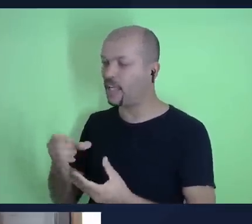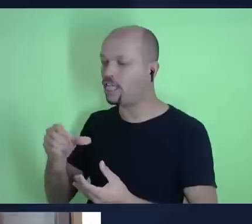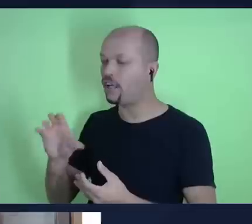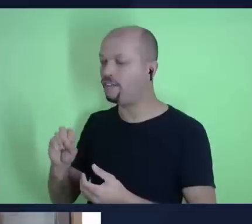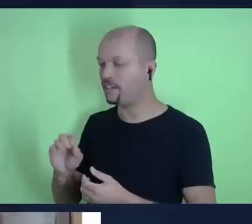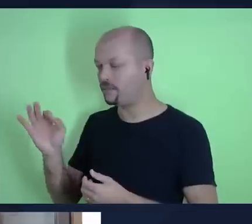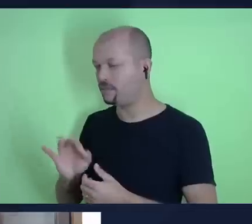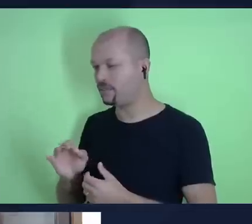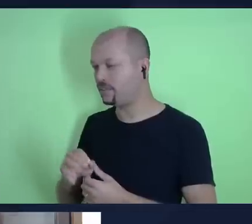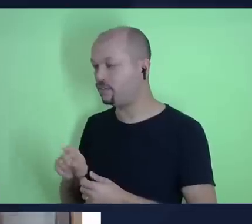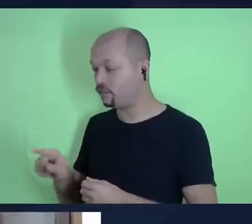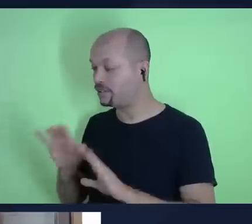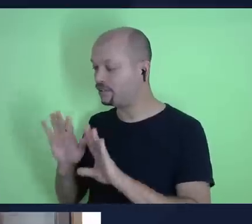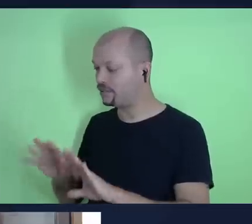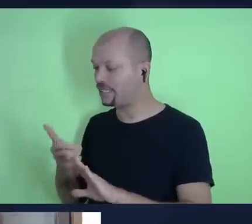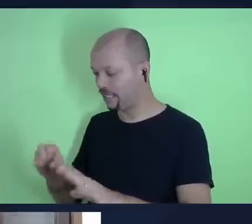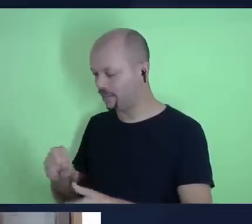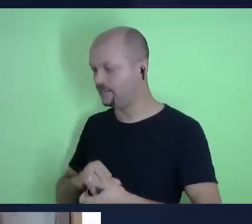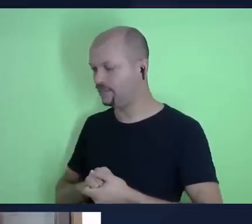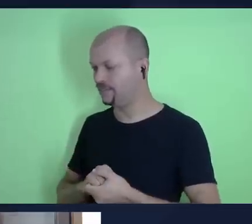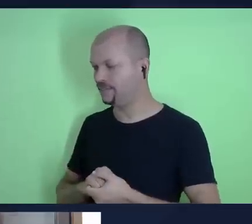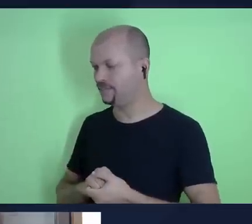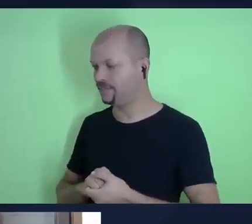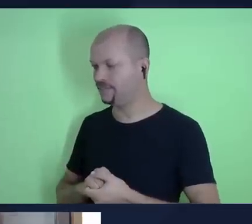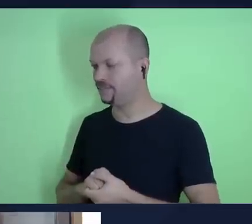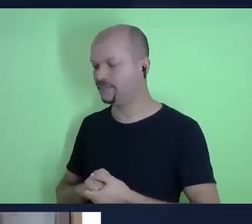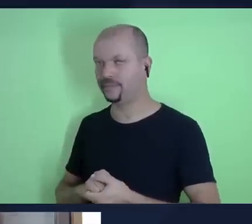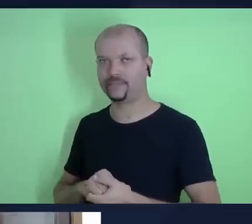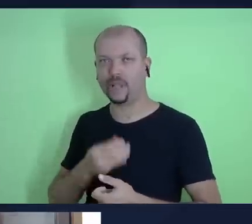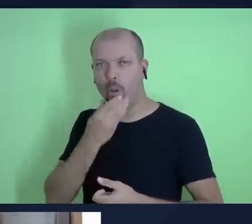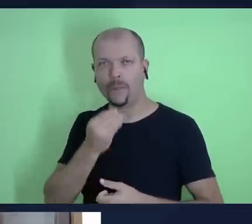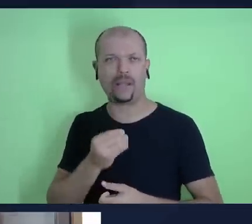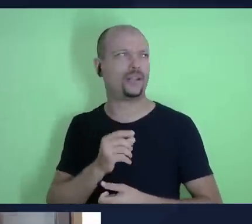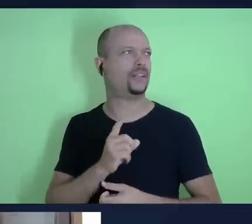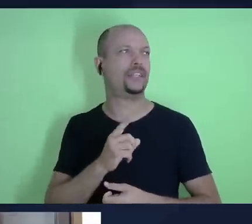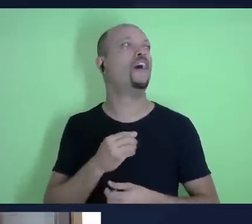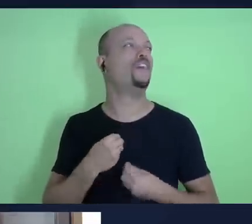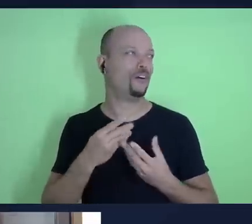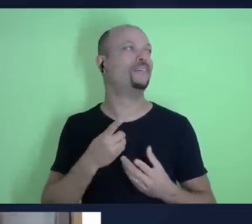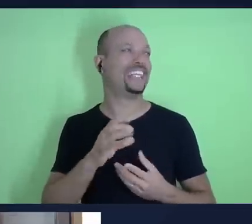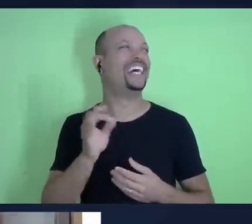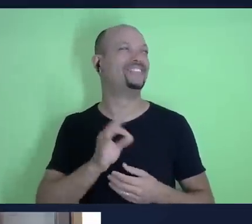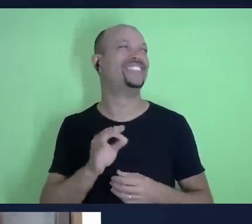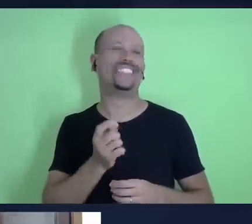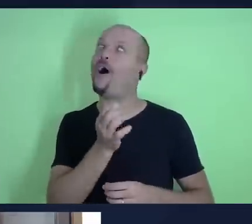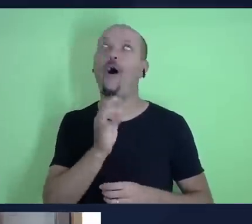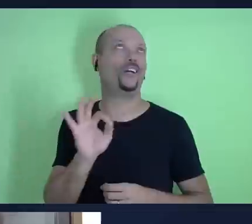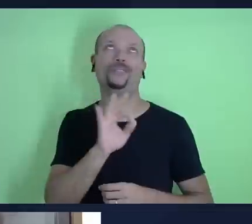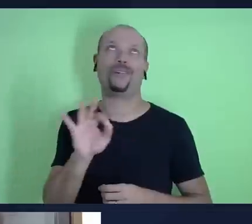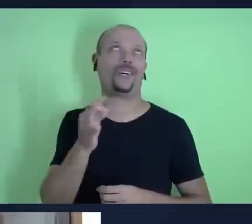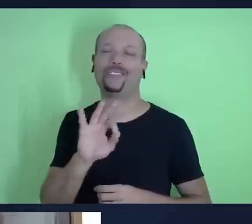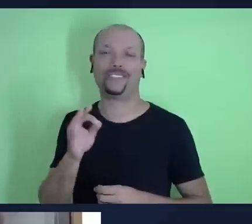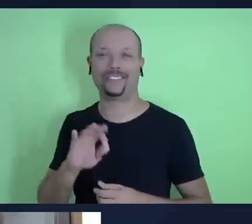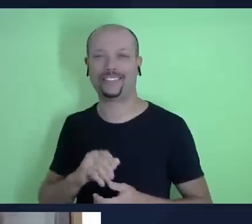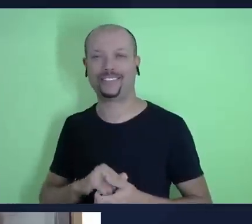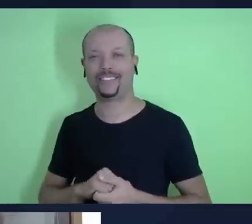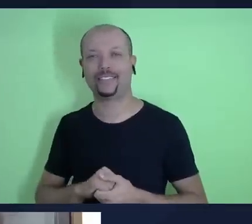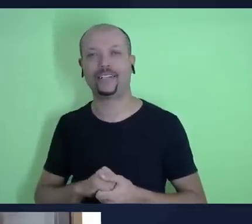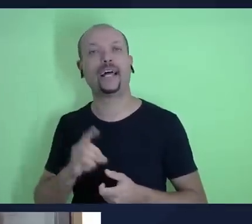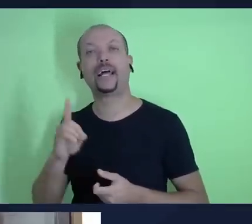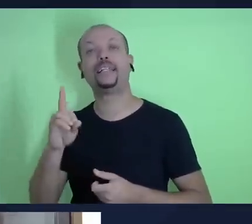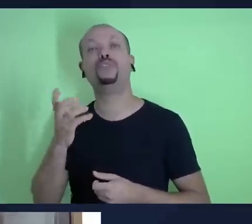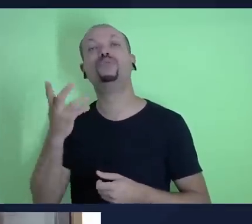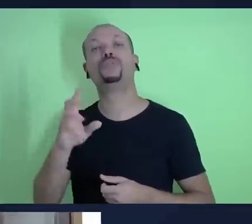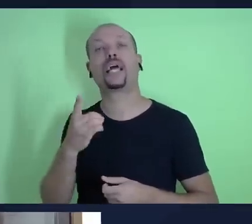e fique você com os dez aí o menino disse não papai vamos deixar como tá tá ótimo assim veja Deus ele não quer